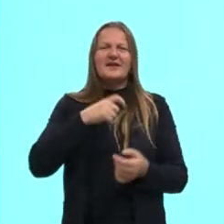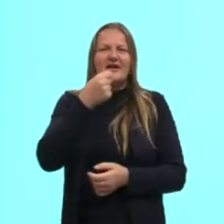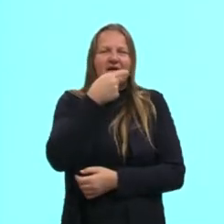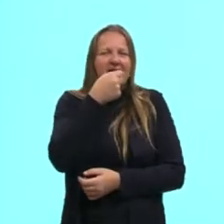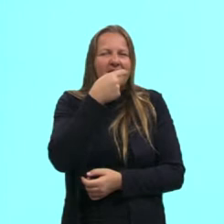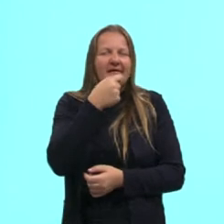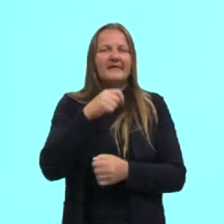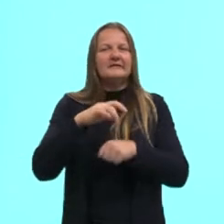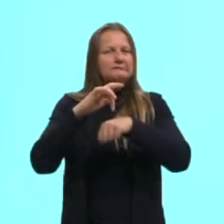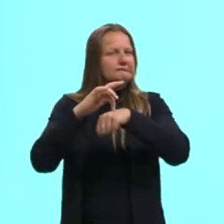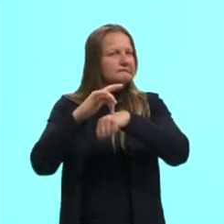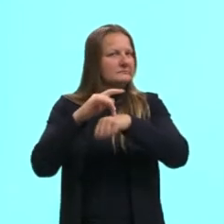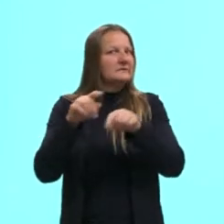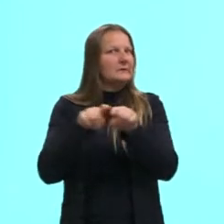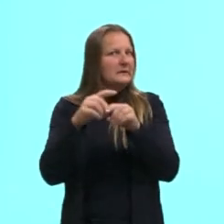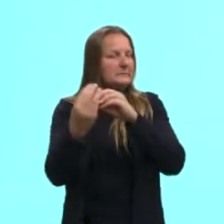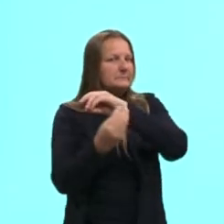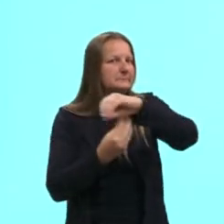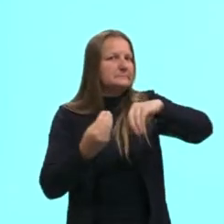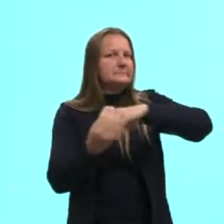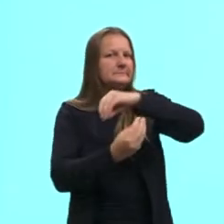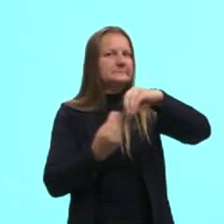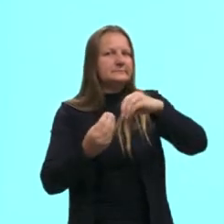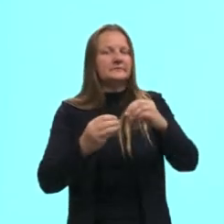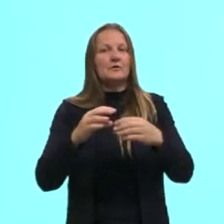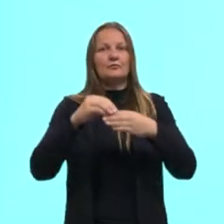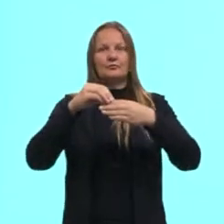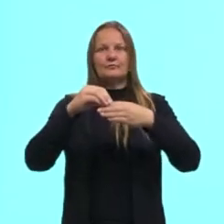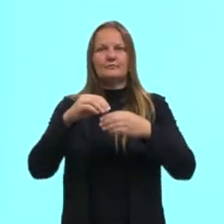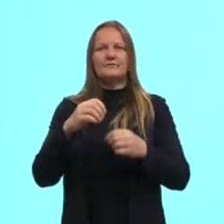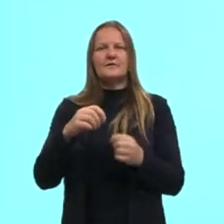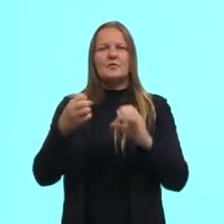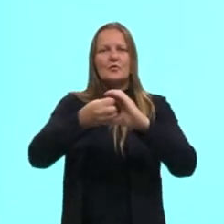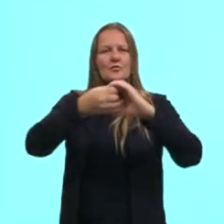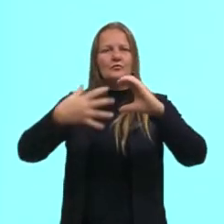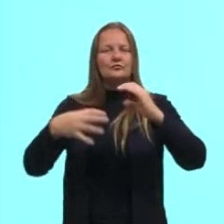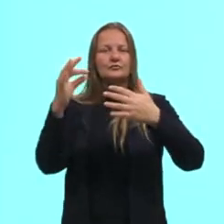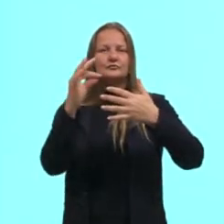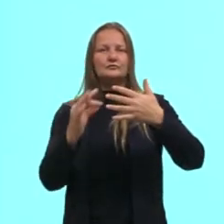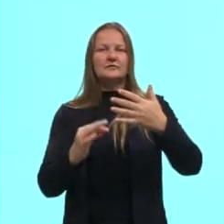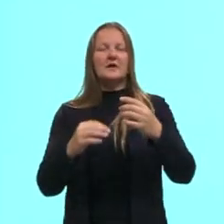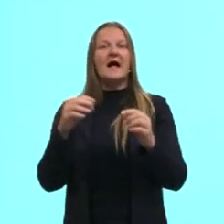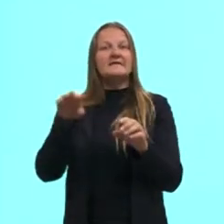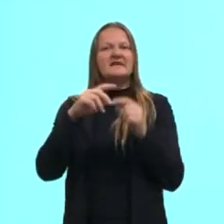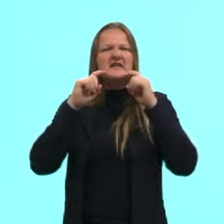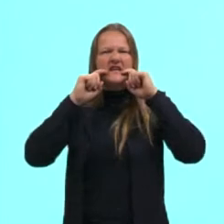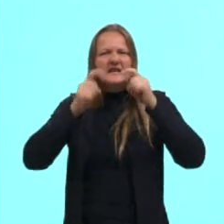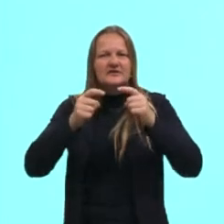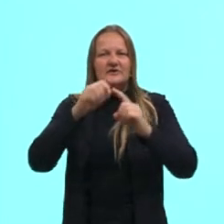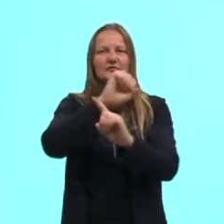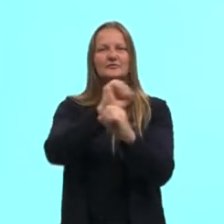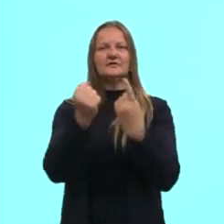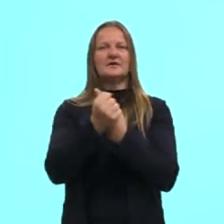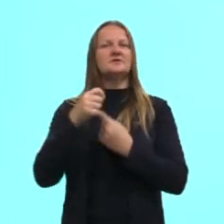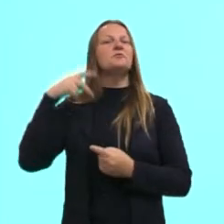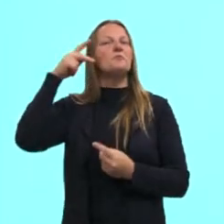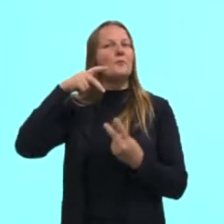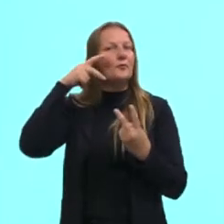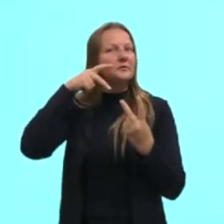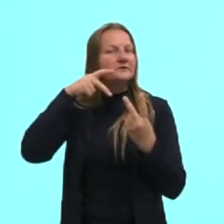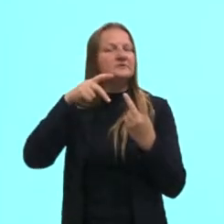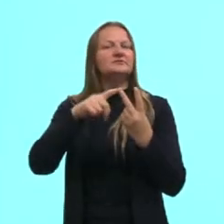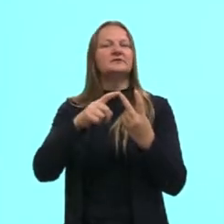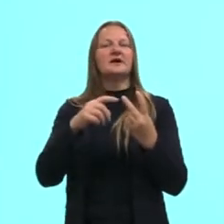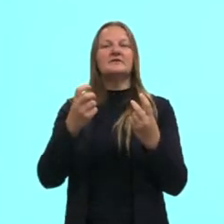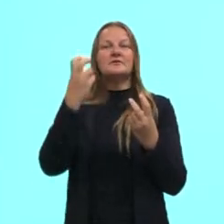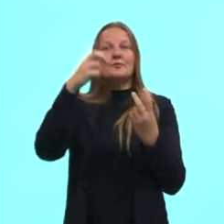ferramenta essencial para criticar aspectos da sociedade, da política, da